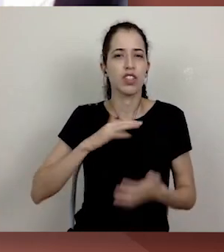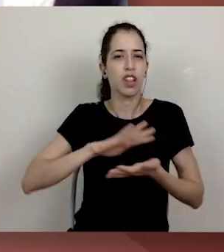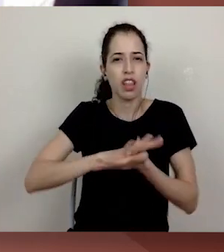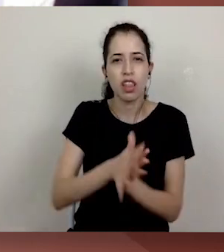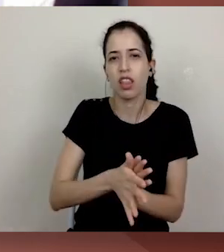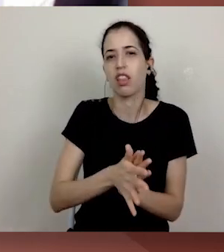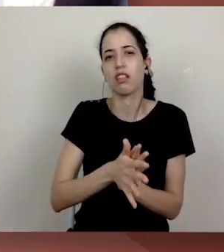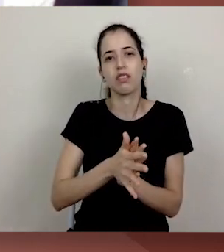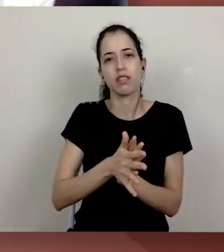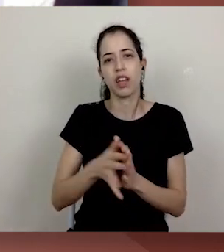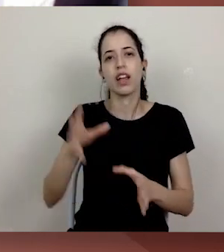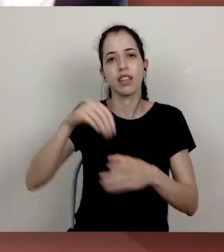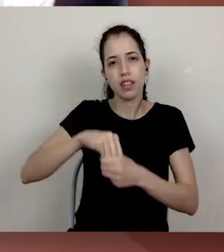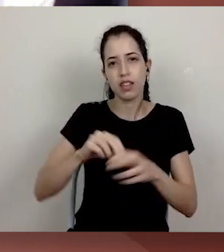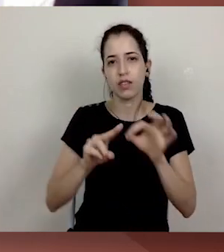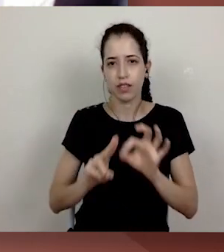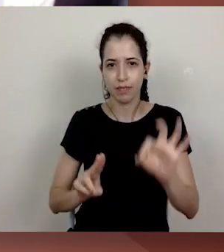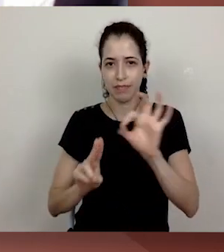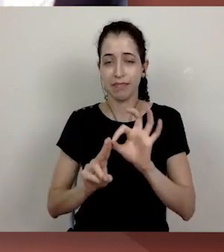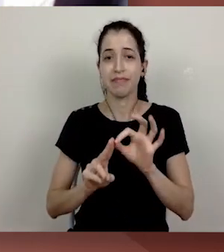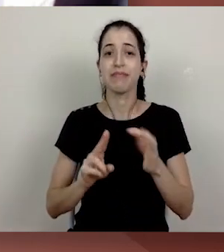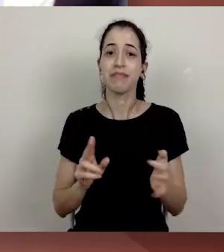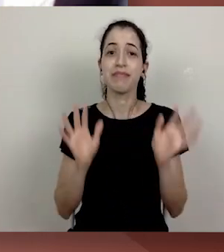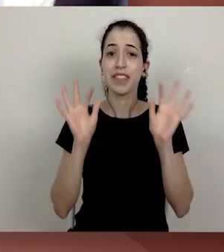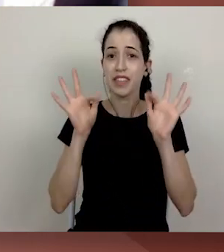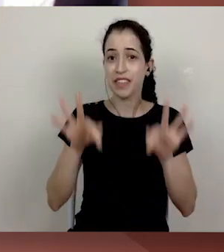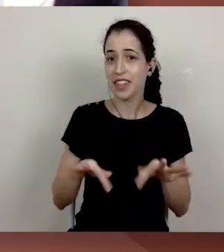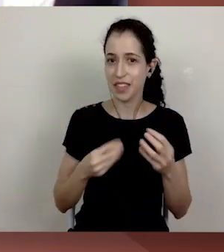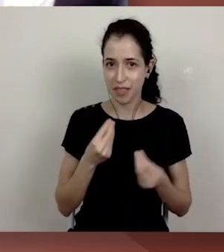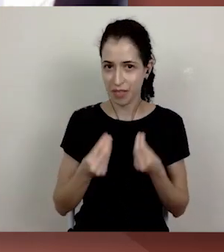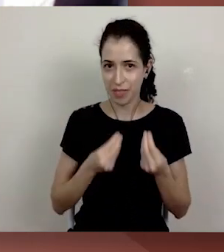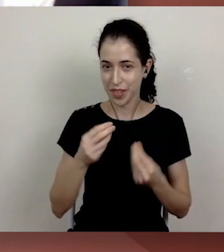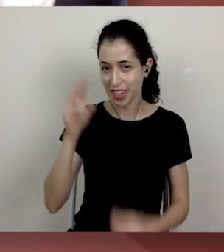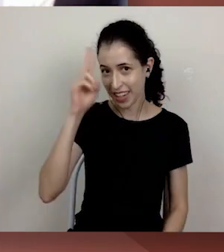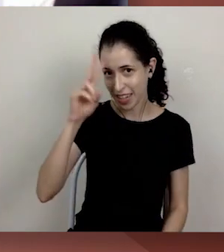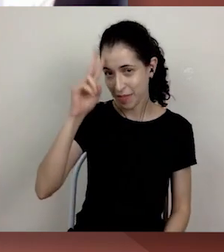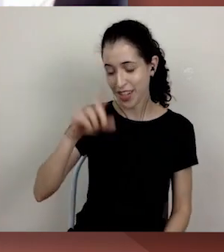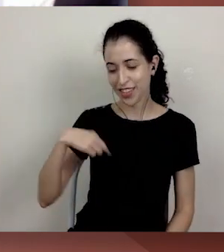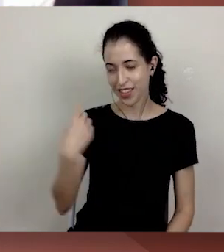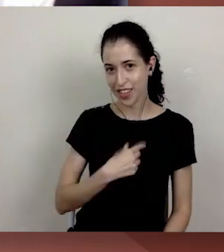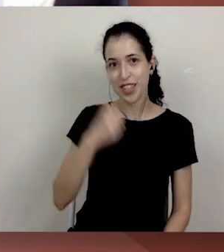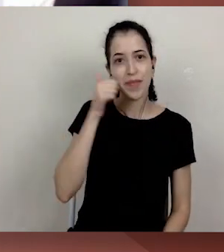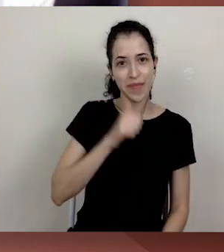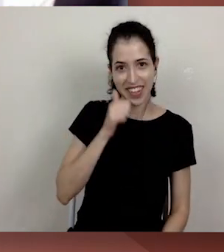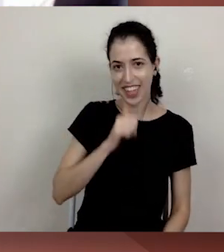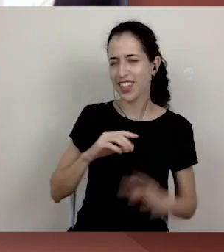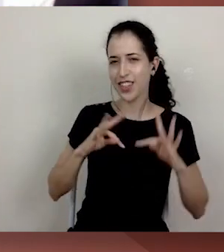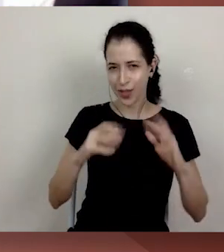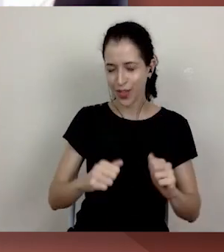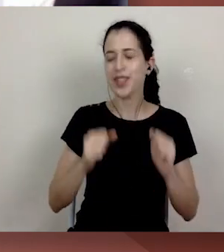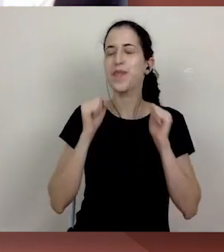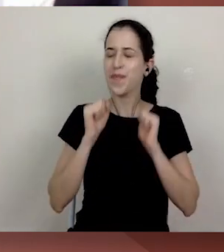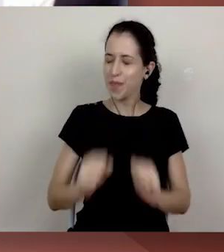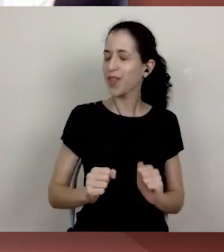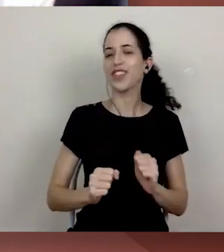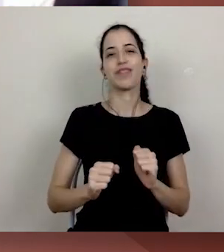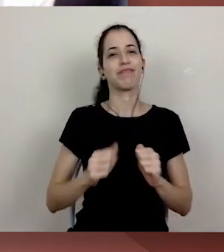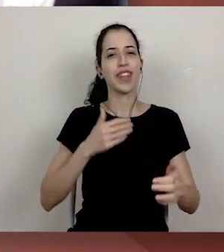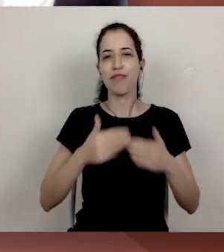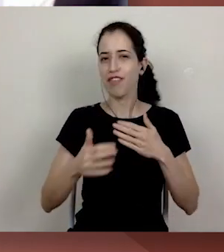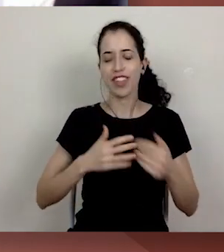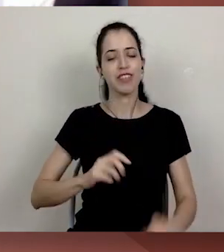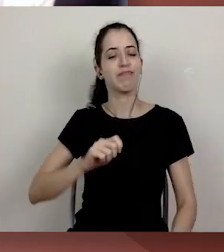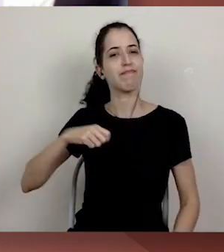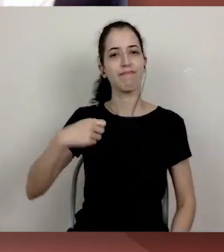universidade. Quero finalizar, lembrando a todas que nós, mulheres, podemos ser o que quisermos e que,